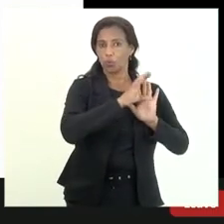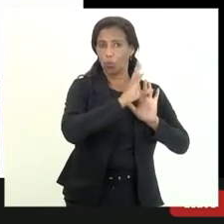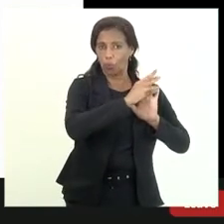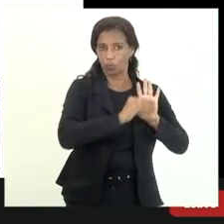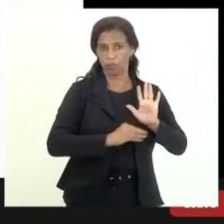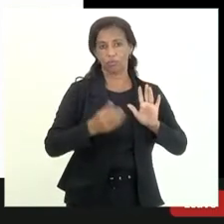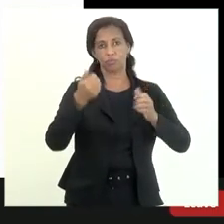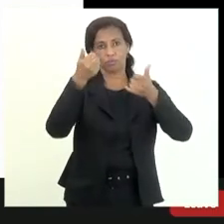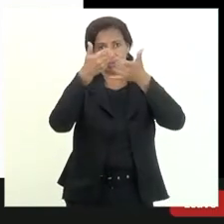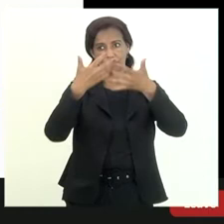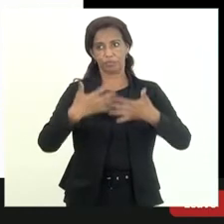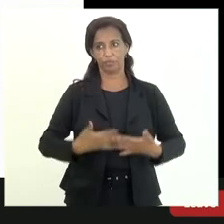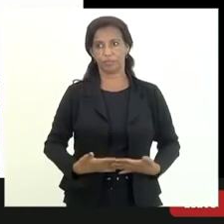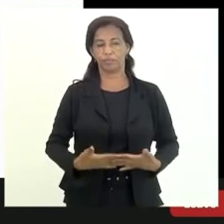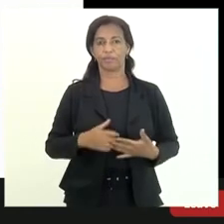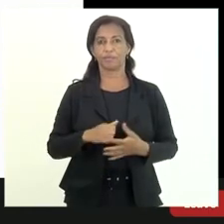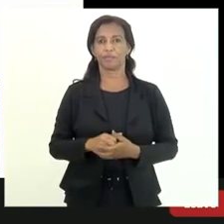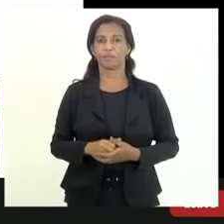que eu expliquei